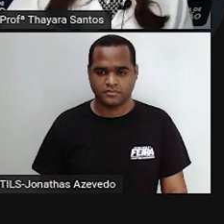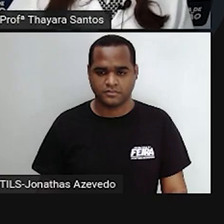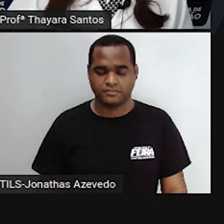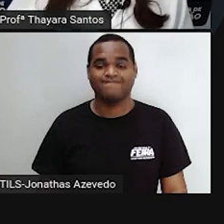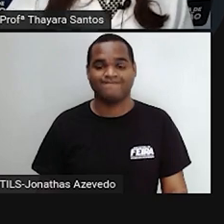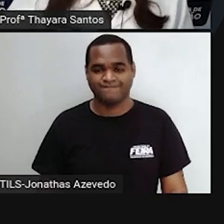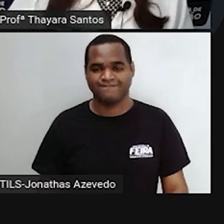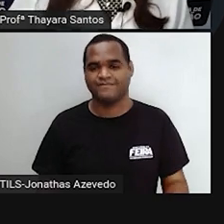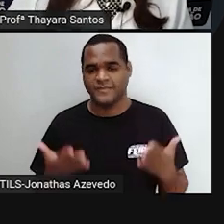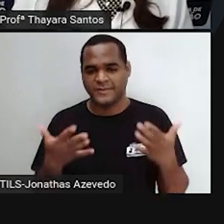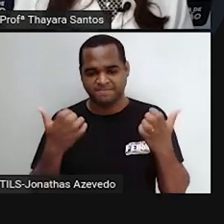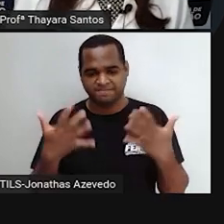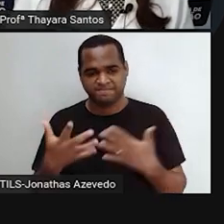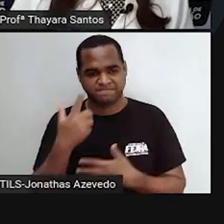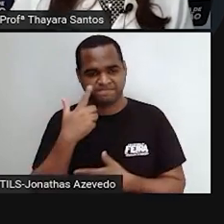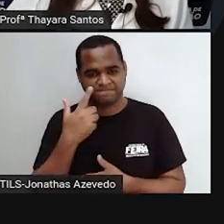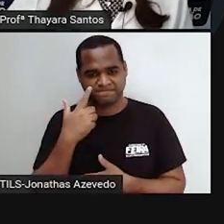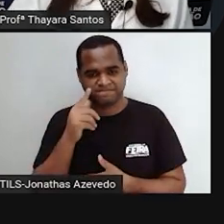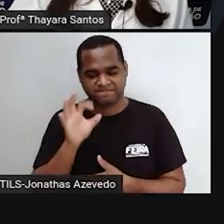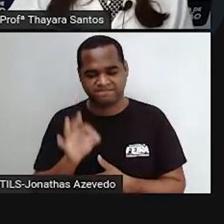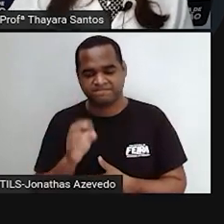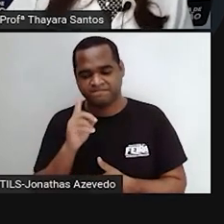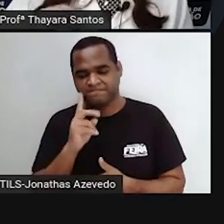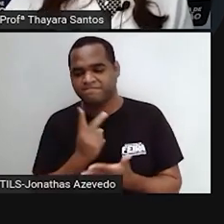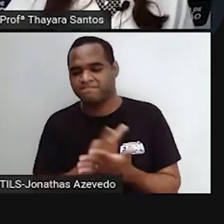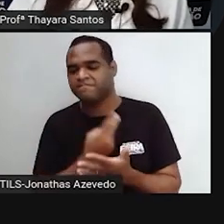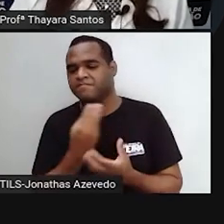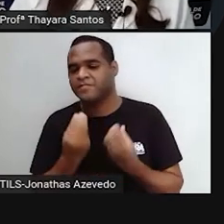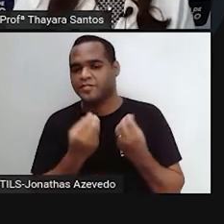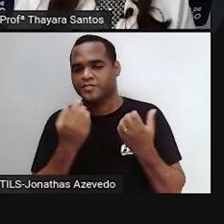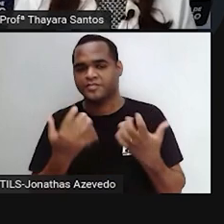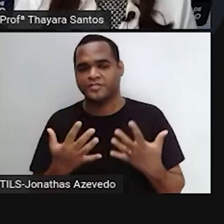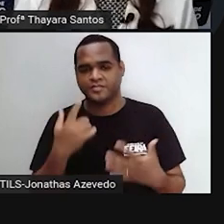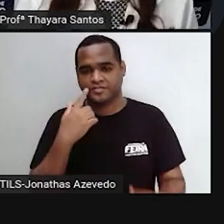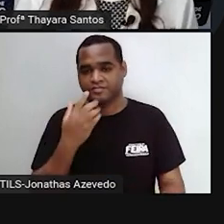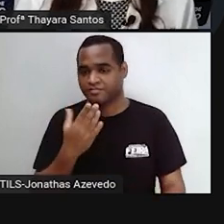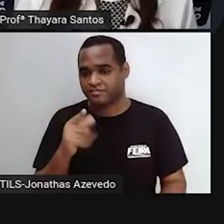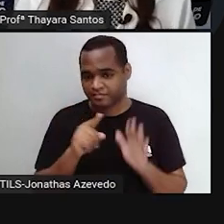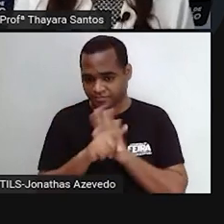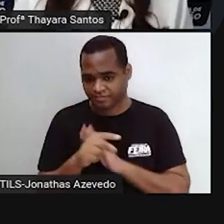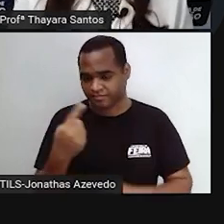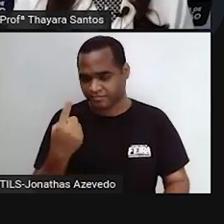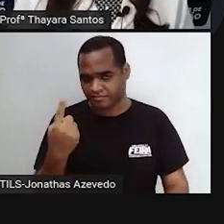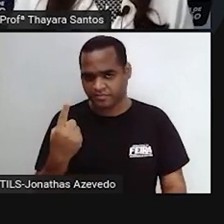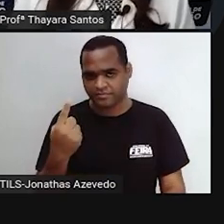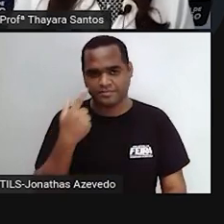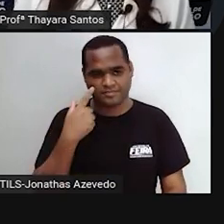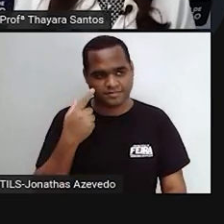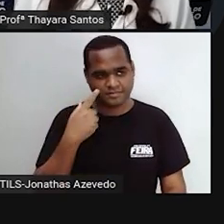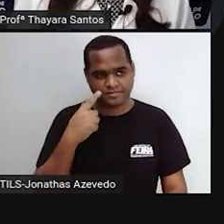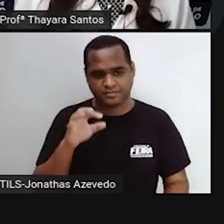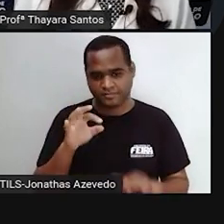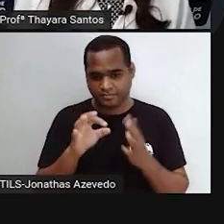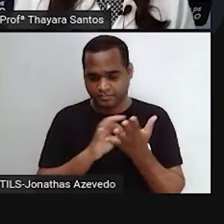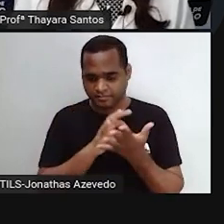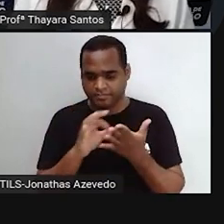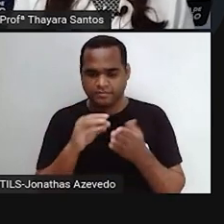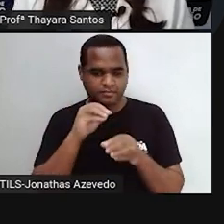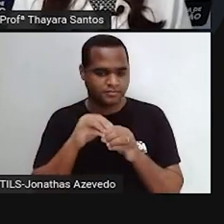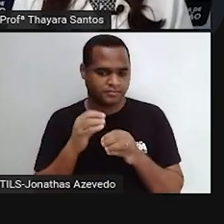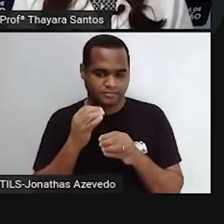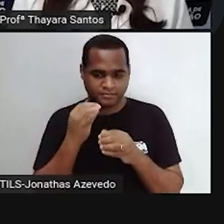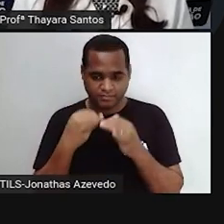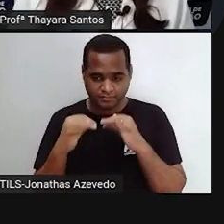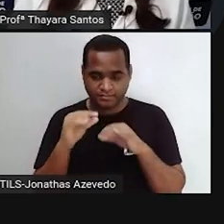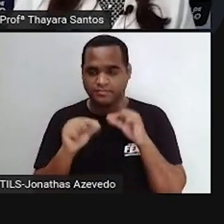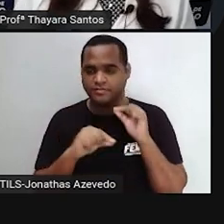Agora, vamos lá pra nossa correção. Primeira pergunta. A organela é responsável pela produção de energia na célula